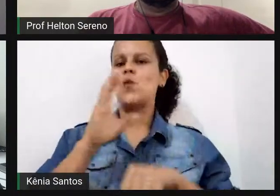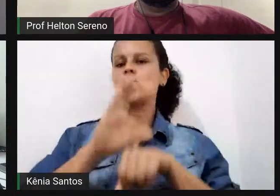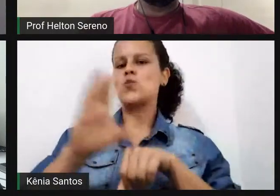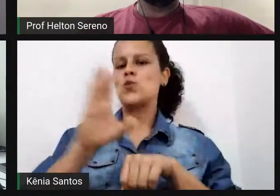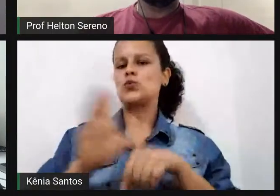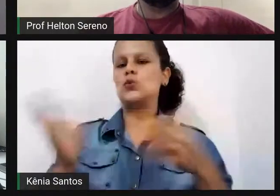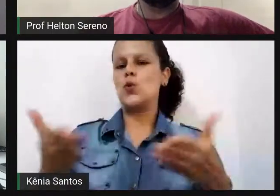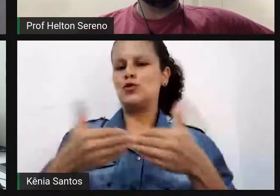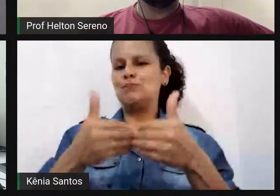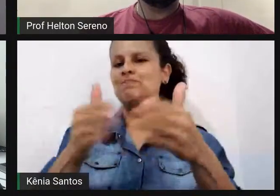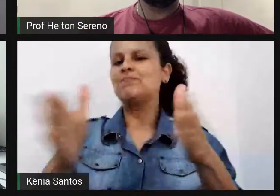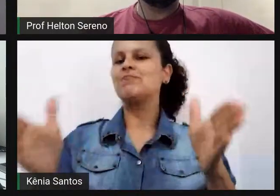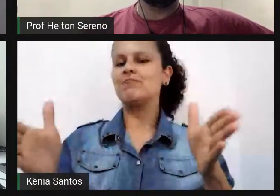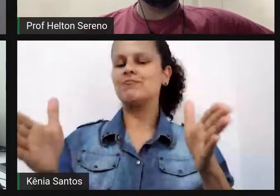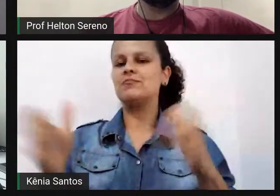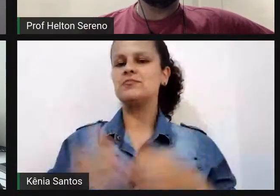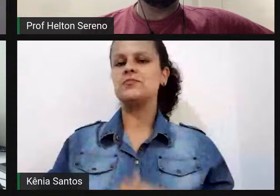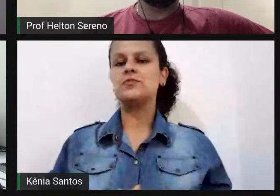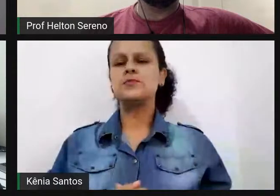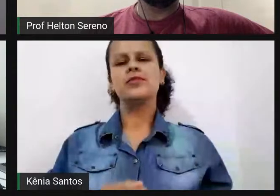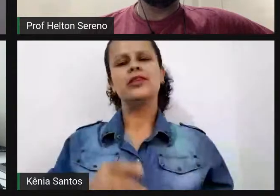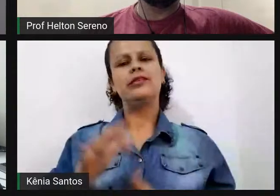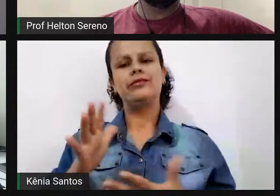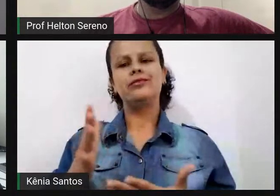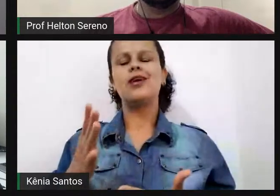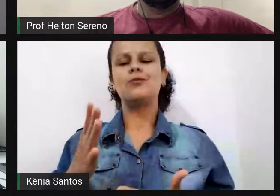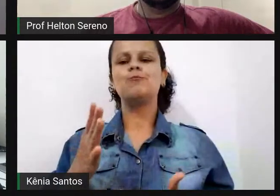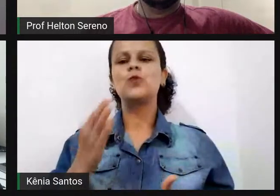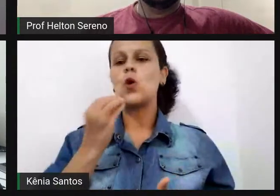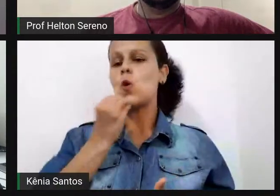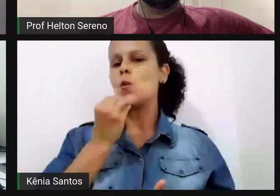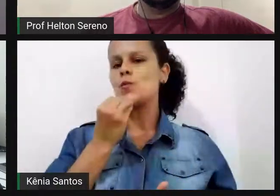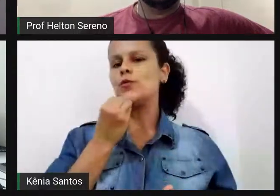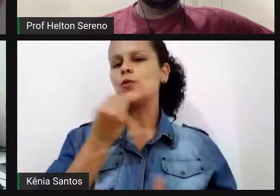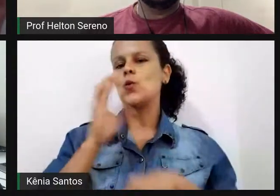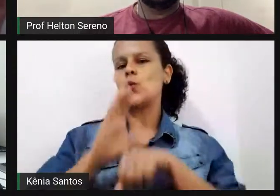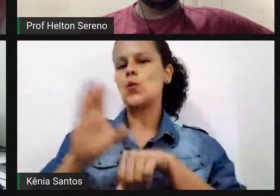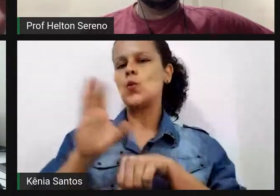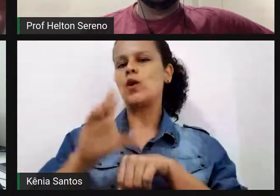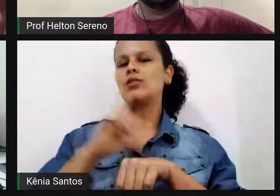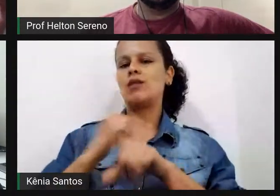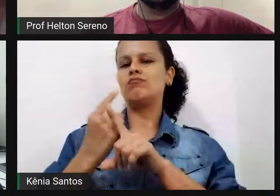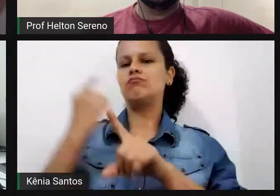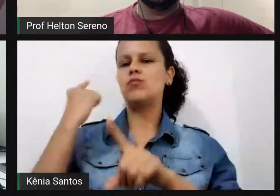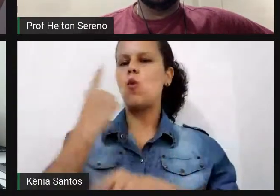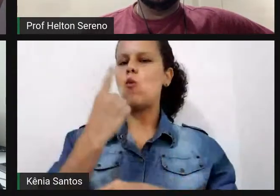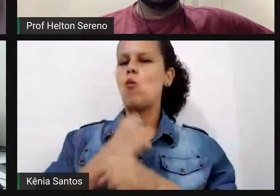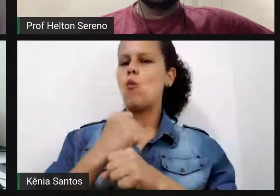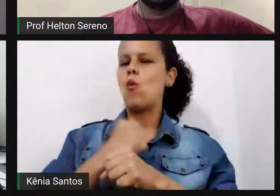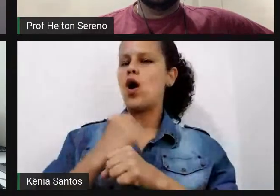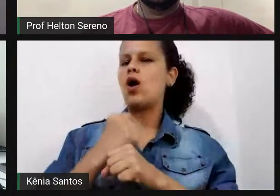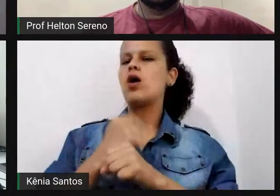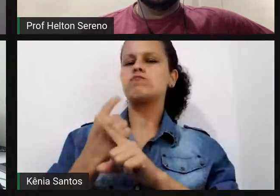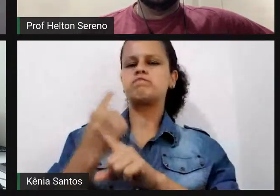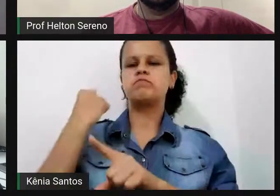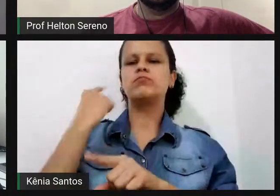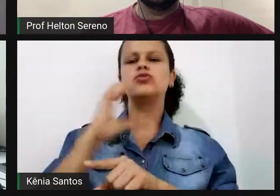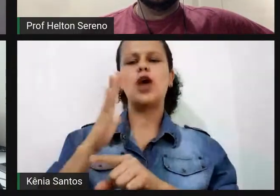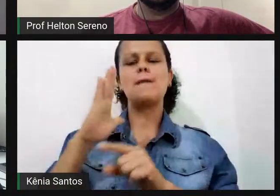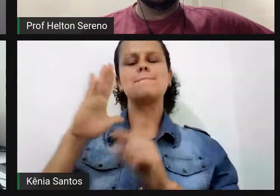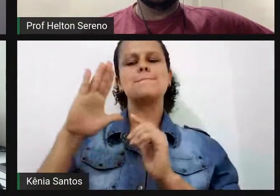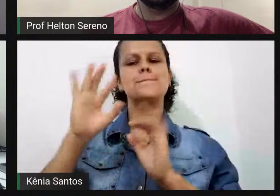hoje. É claro que esse curso, na verdade, ele foi planejado já há mais de um ano aí atrás, né, mas ele teve que ser